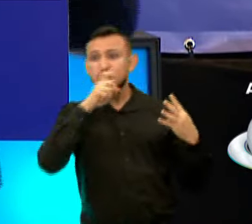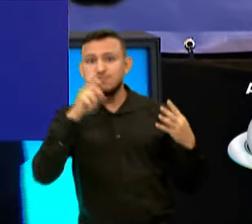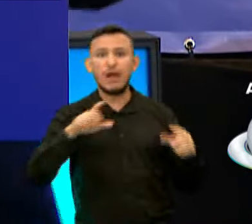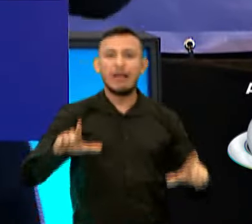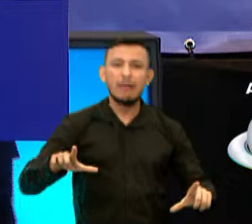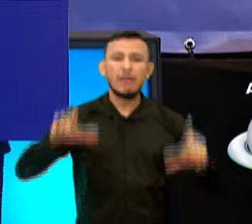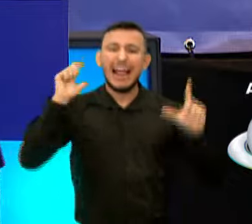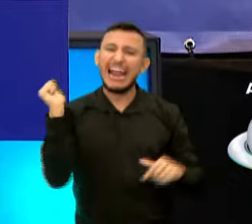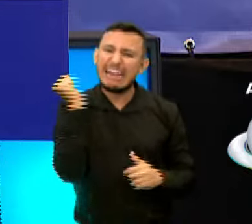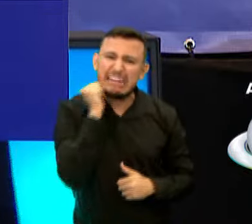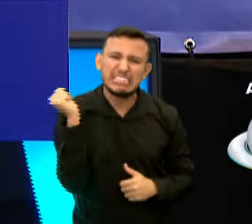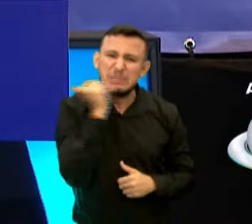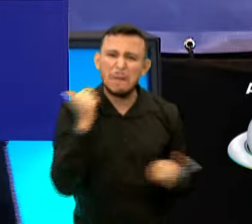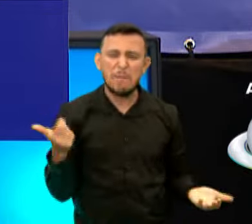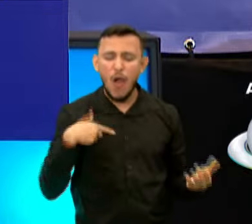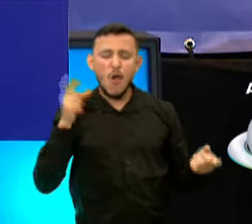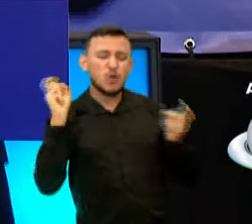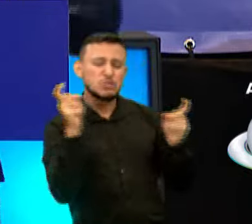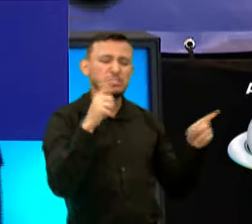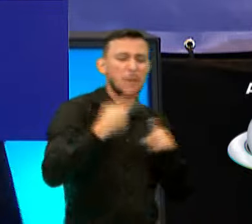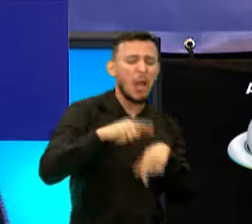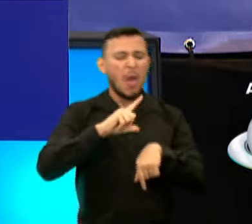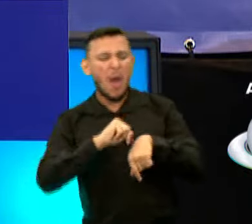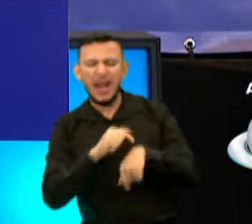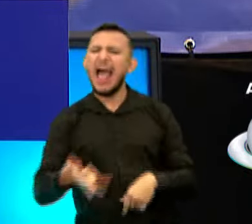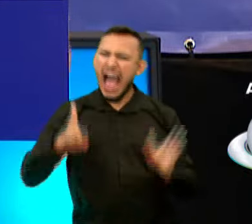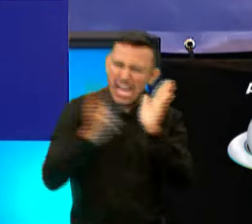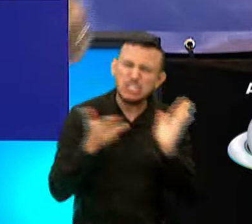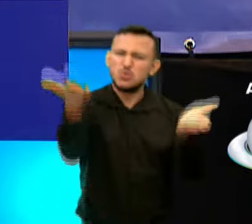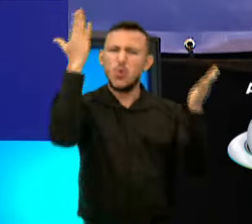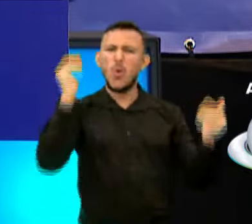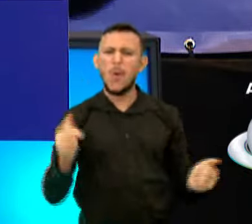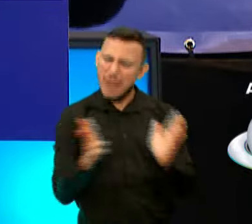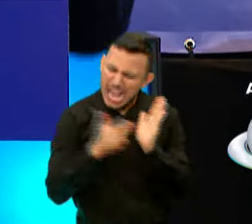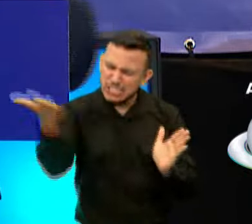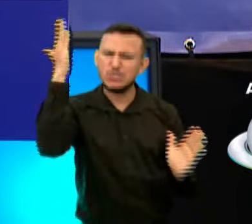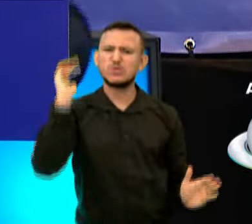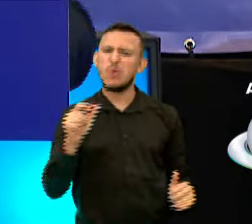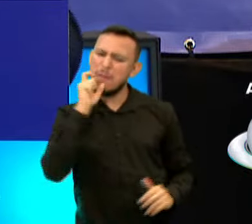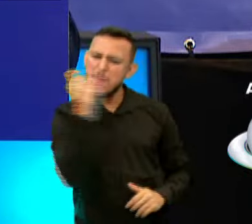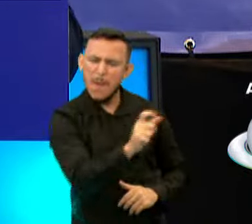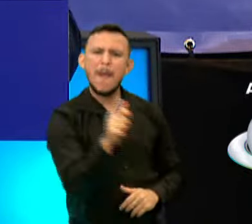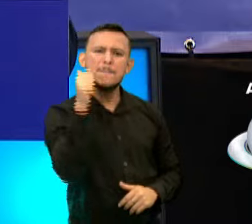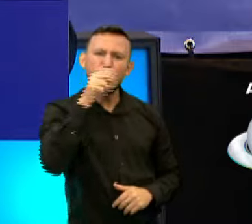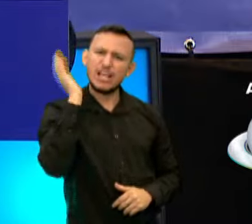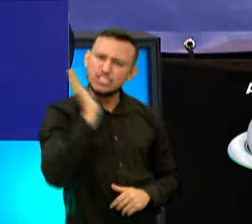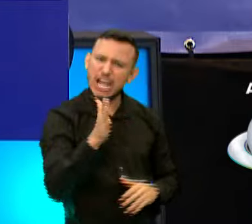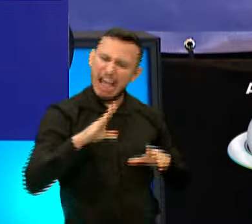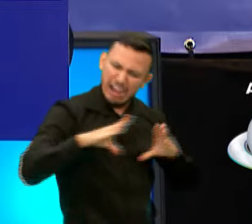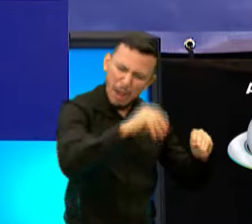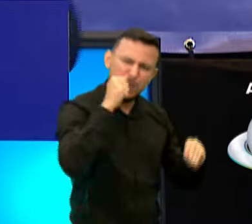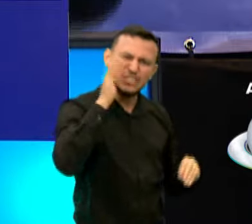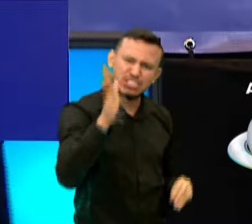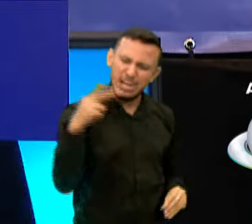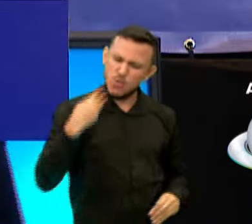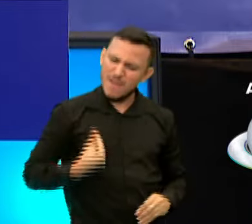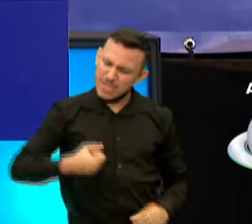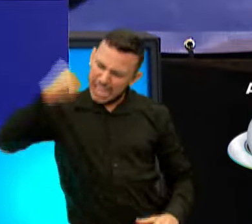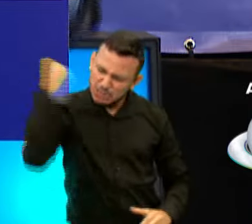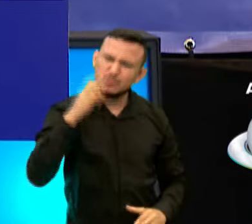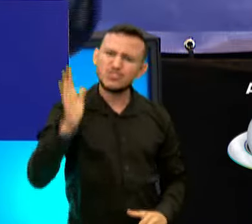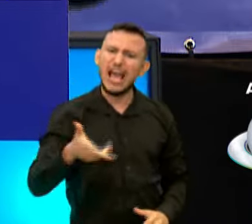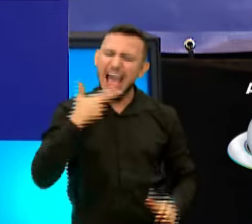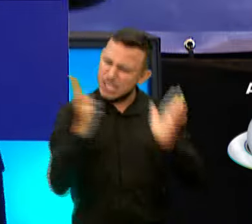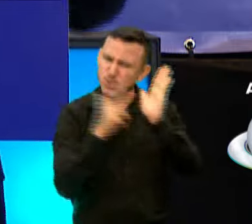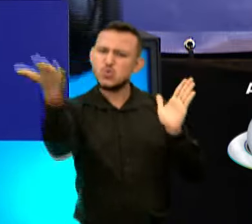com a cara de pau. Não vamos discutir por causa do horário. Assuma, rapaz. Se agrediu uma mulher na sua vida,